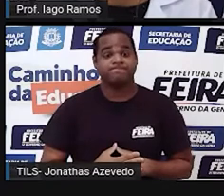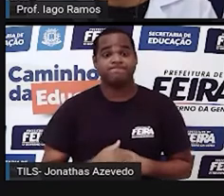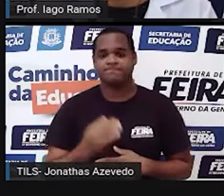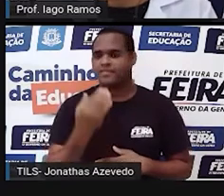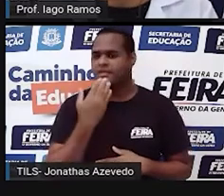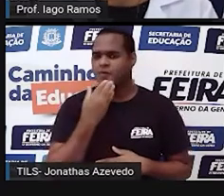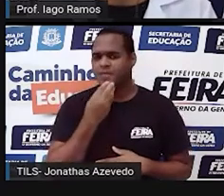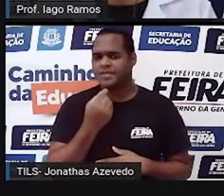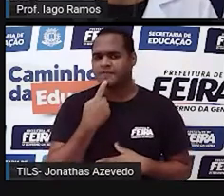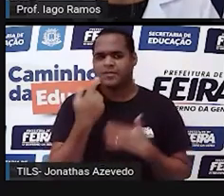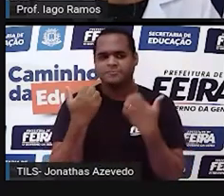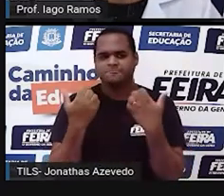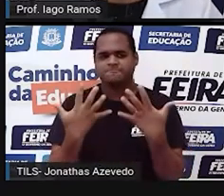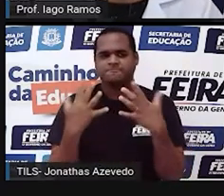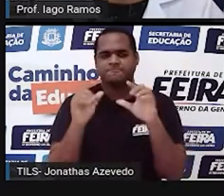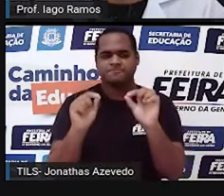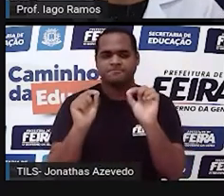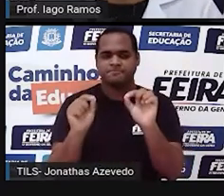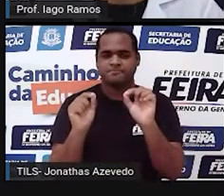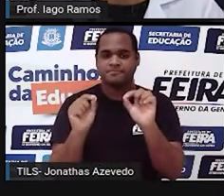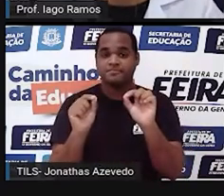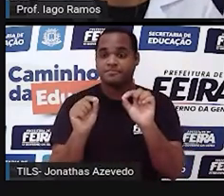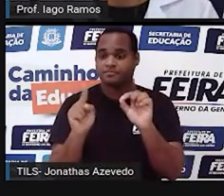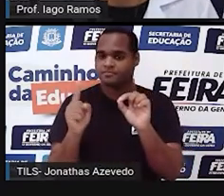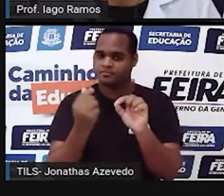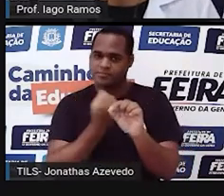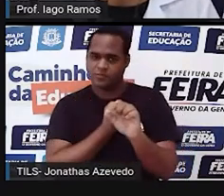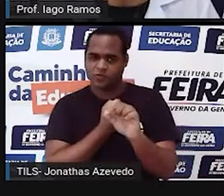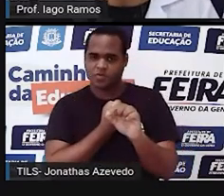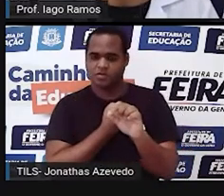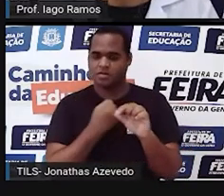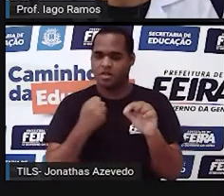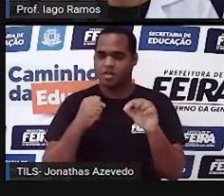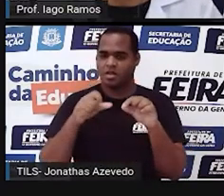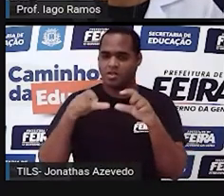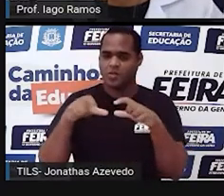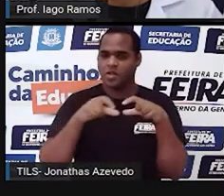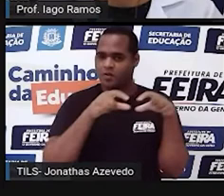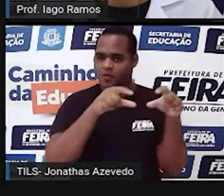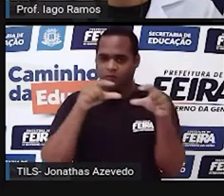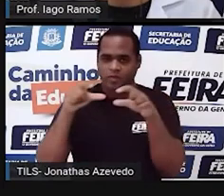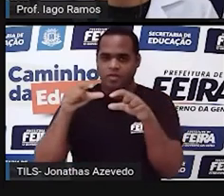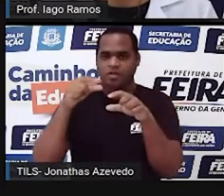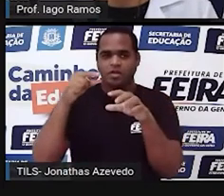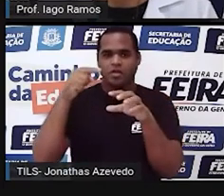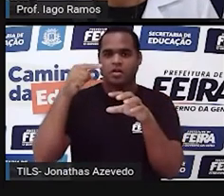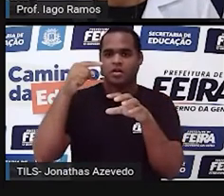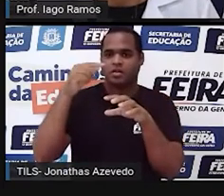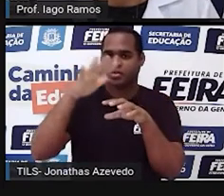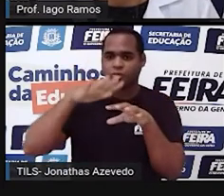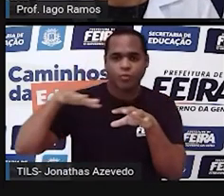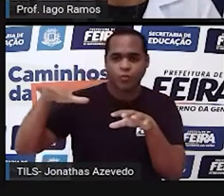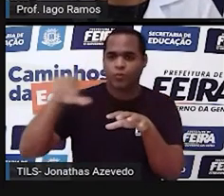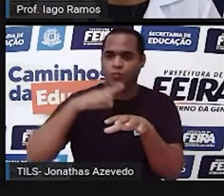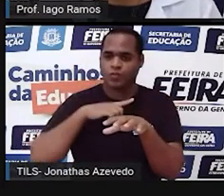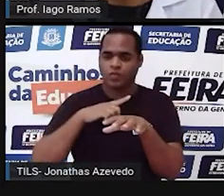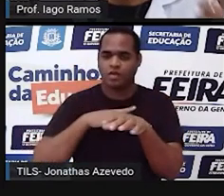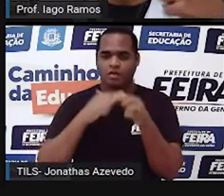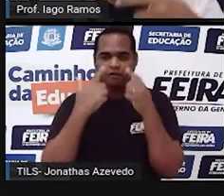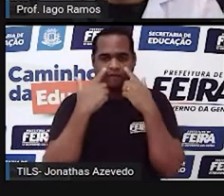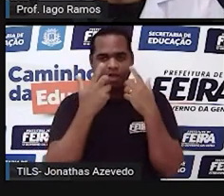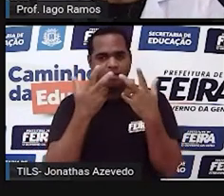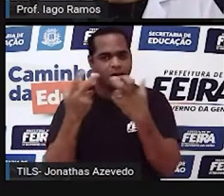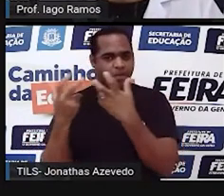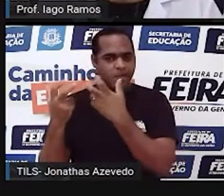isso? Bom, os números eles estão, né? Por toda a parte à nossa volta, né? Então talvez por isso